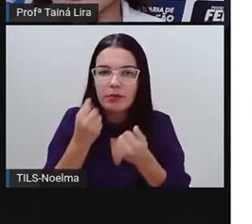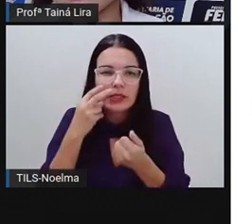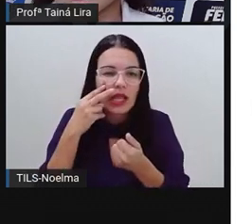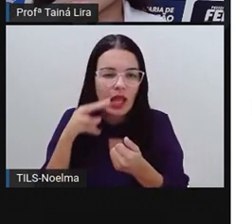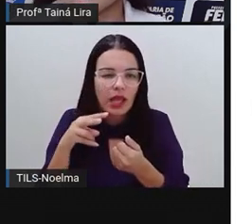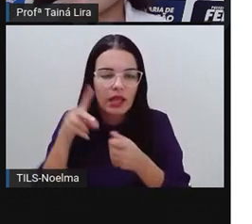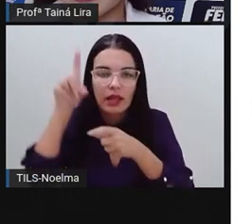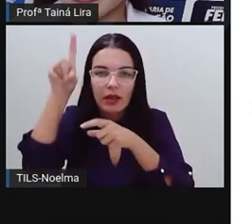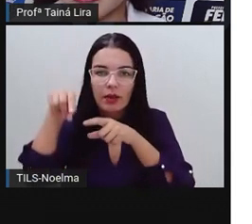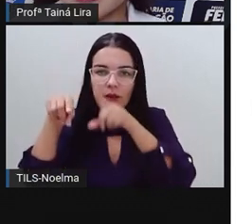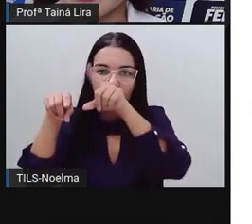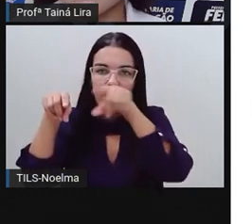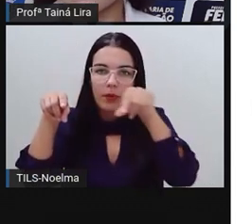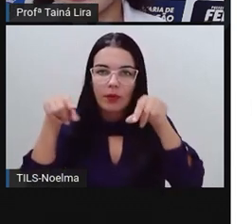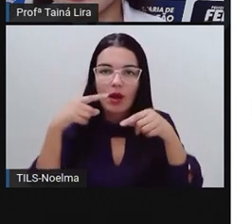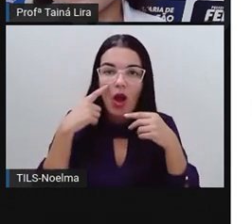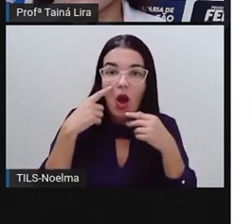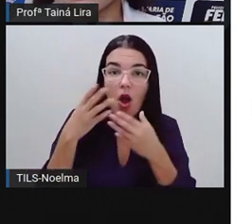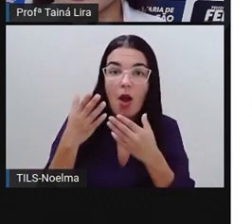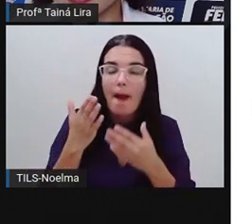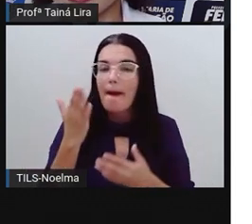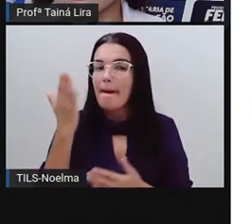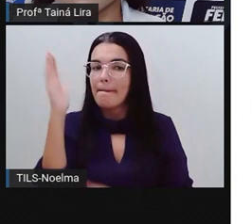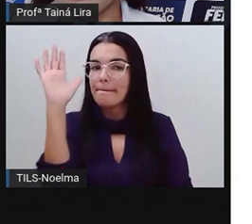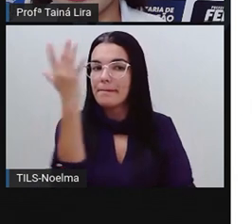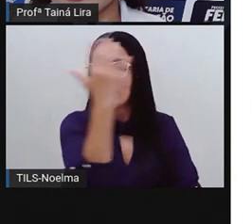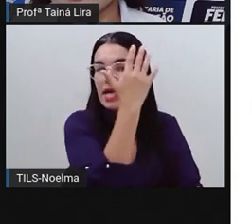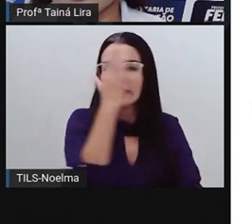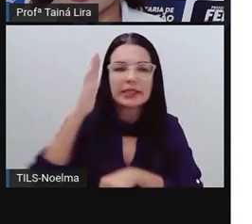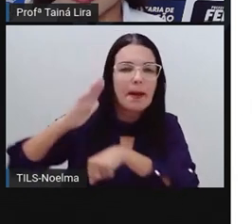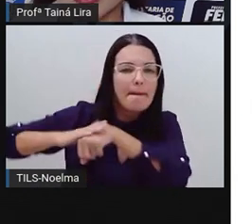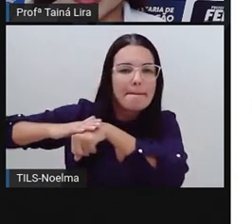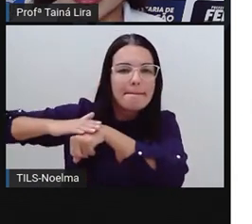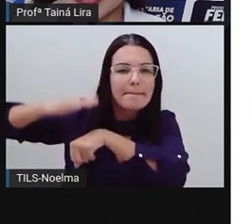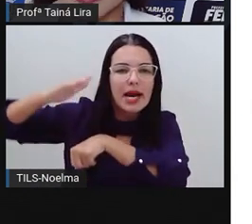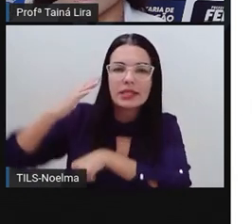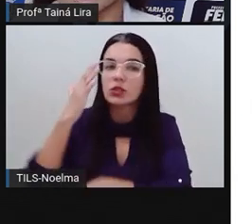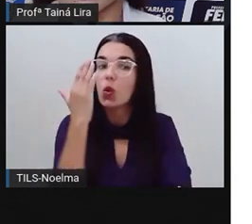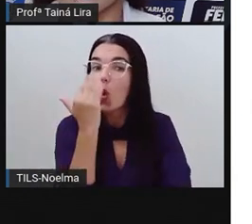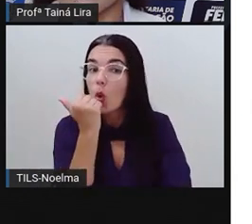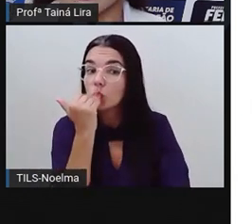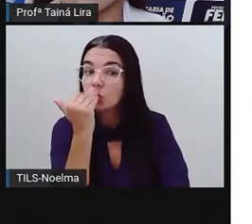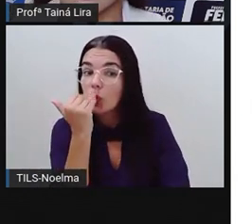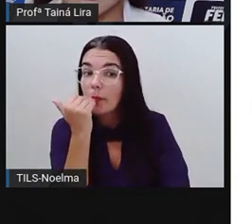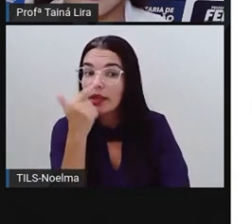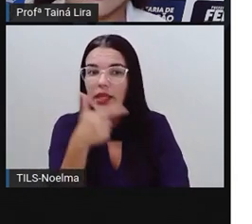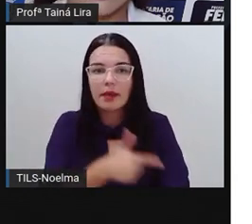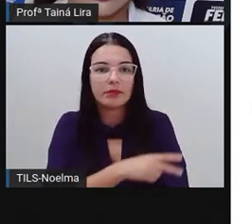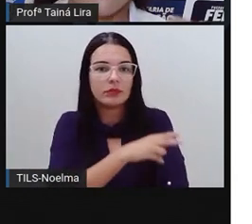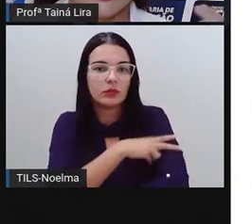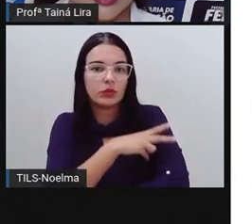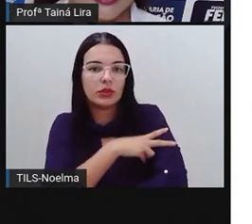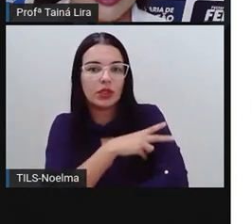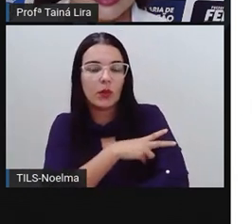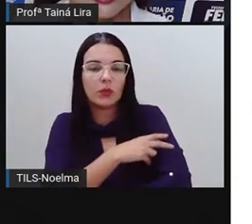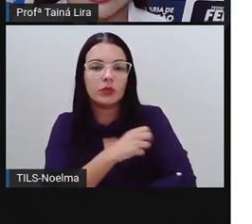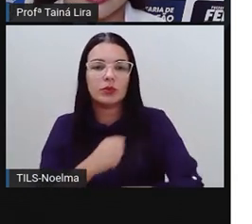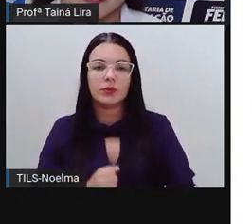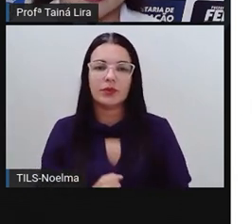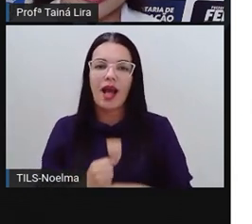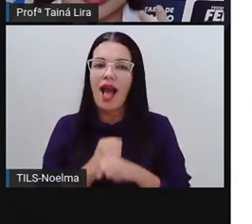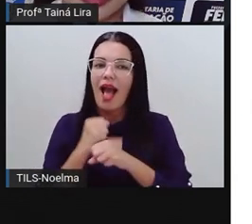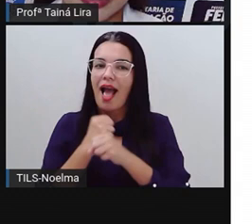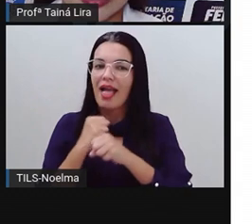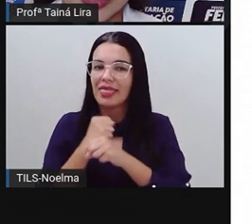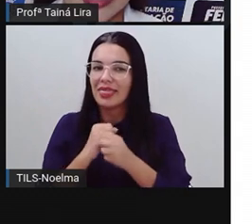gráfico, plantas mais consumidas pelo segundo ano. Então, nós já vimos, aí nós já